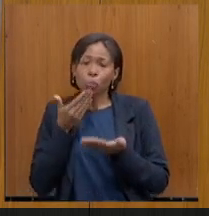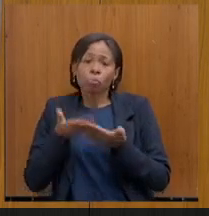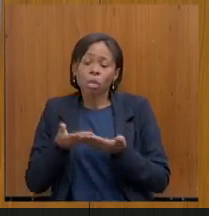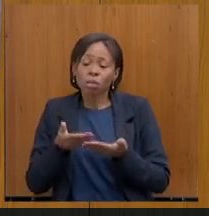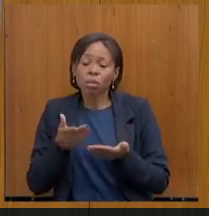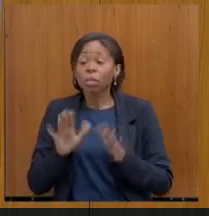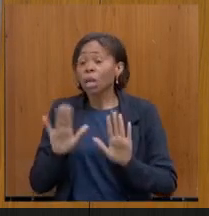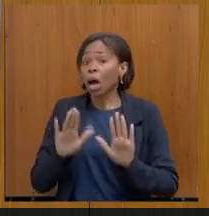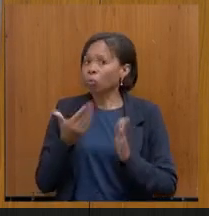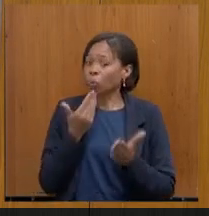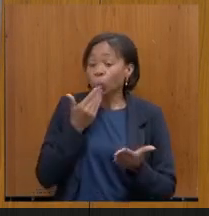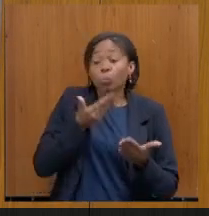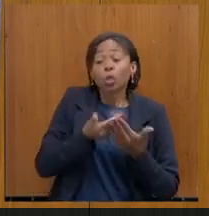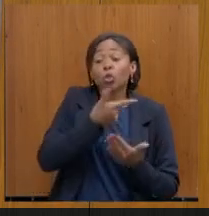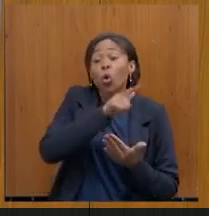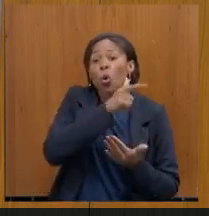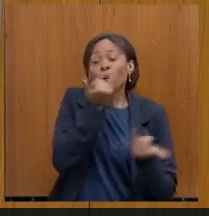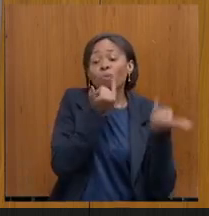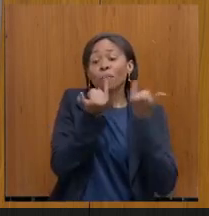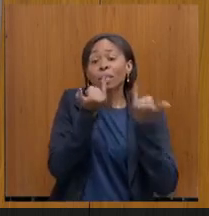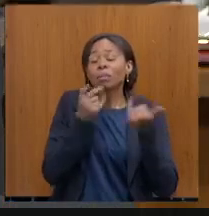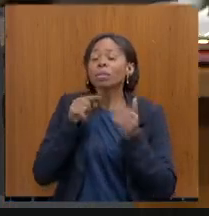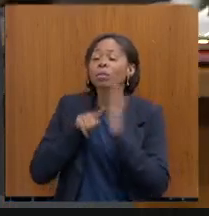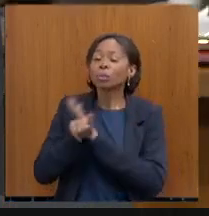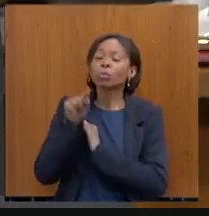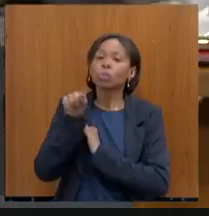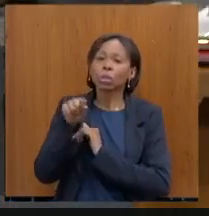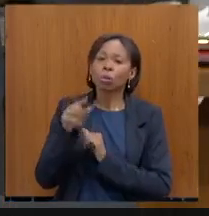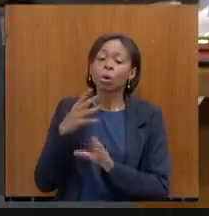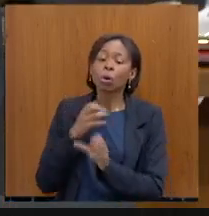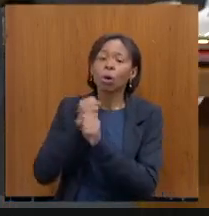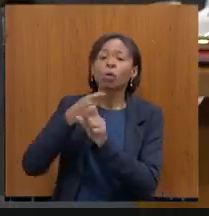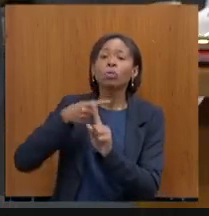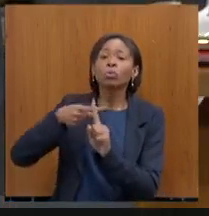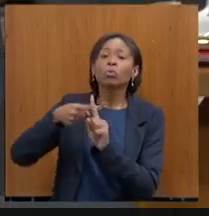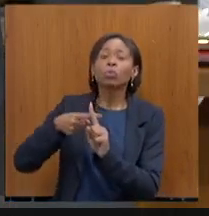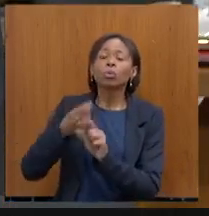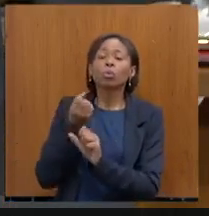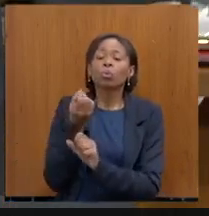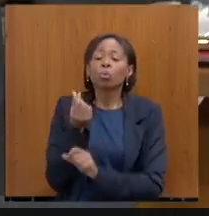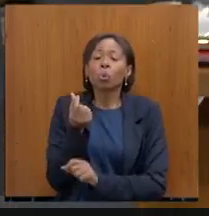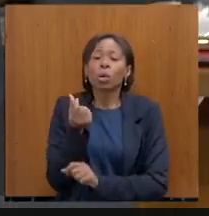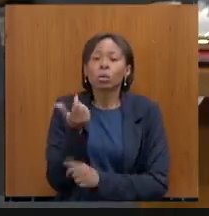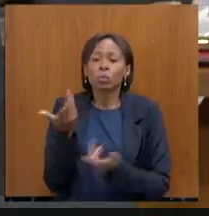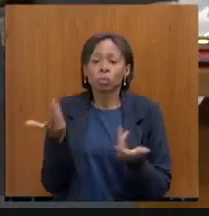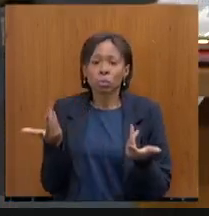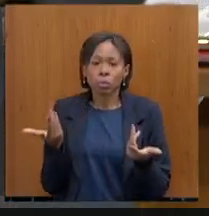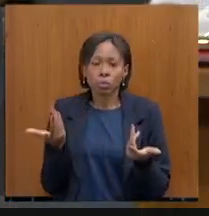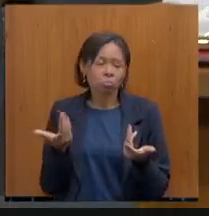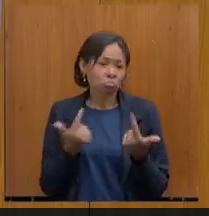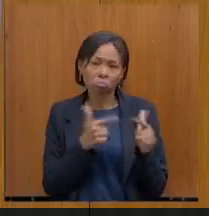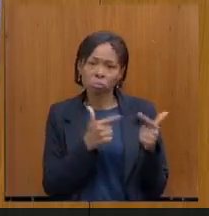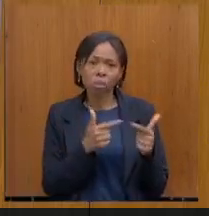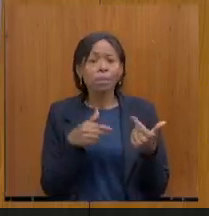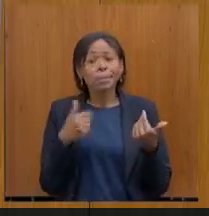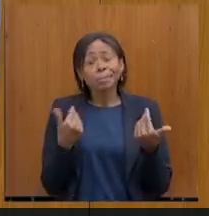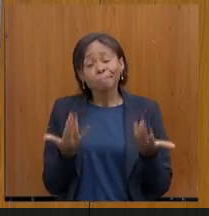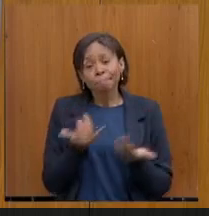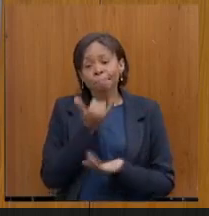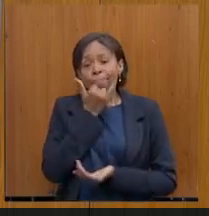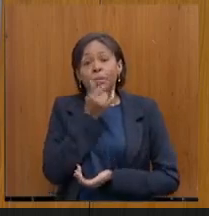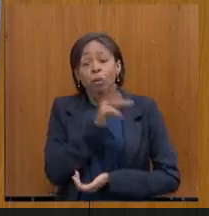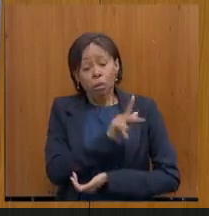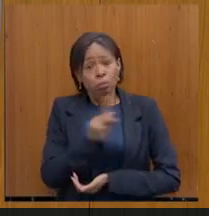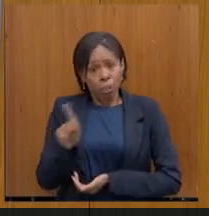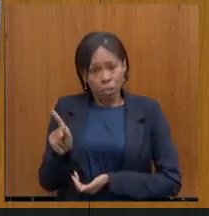aquele requerimento é de outro dado. Eu queria saber do saldo. senhor disse que ia mandar para mim solicitar o requerimento de saldo. Deputado, presidente, se o senhor me permitir,